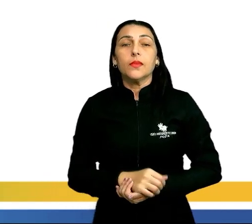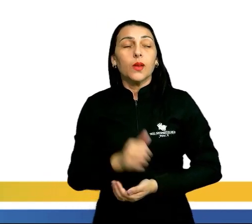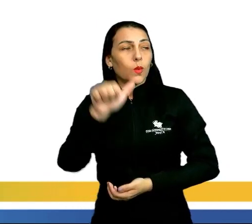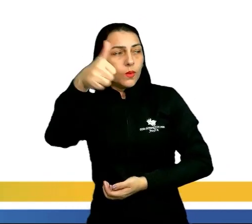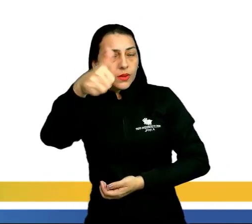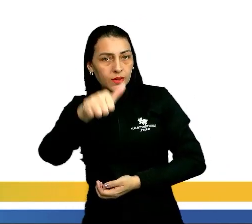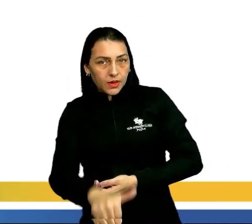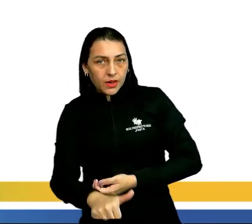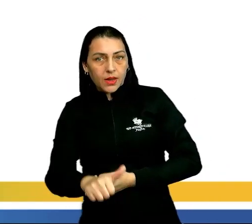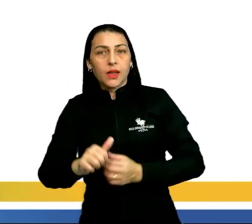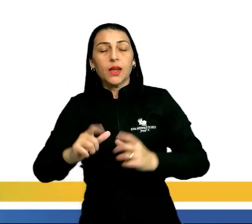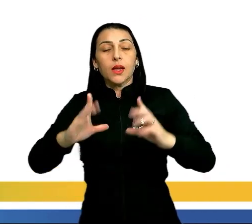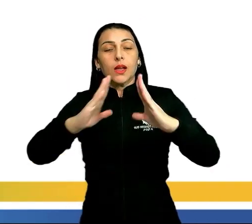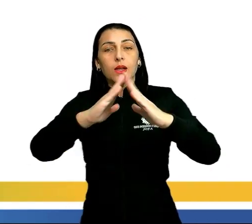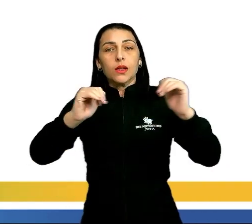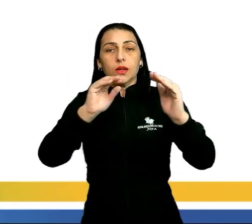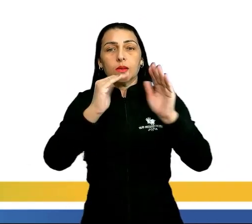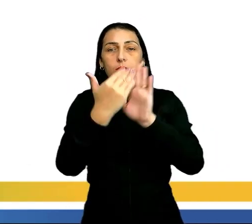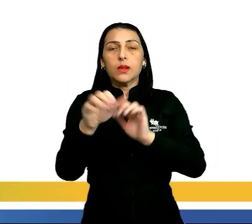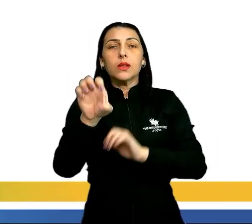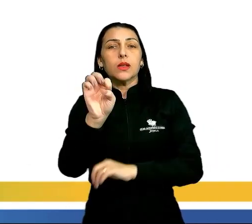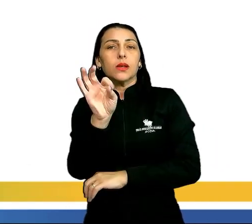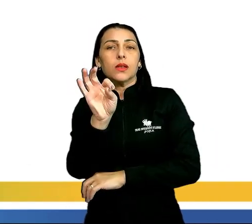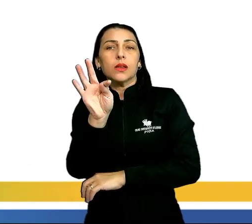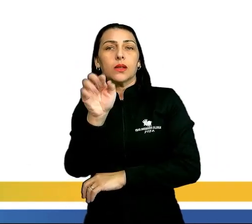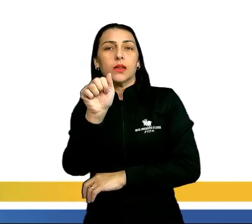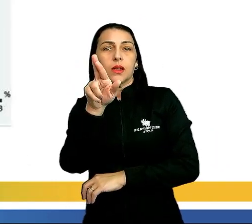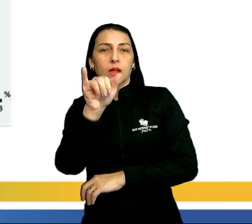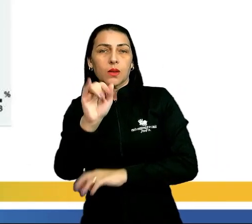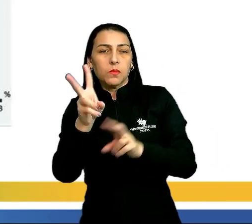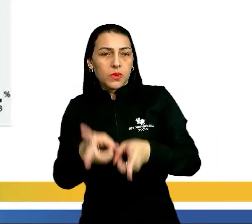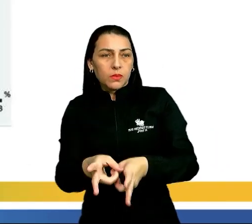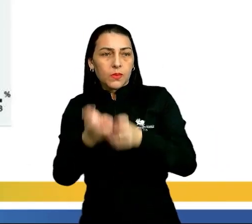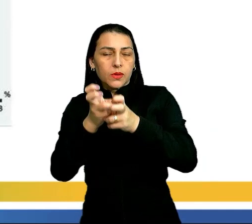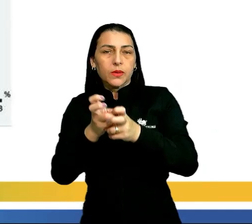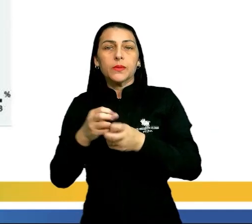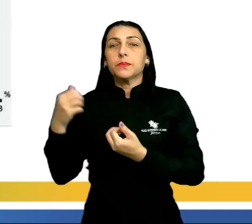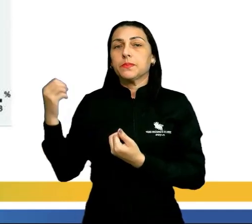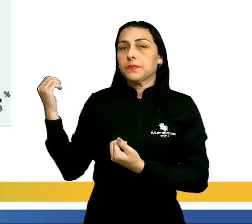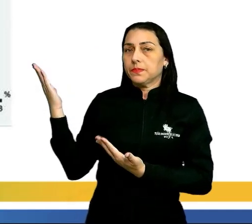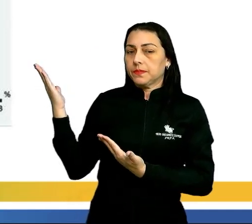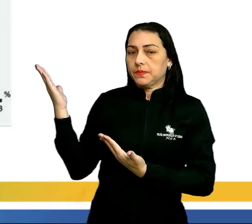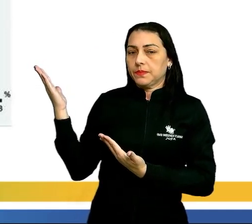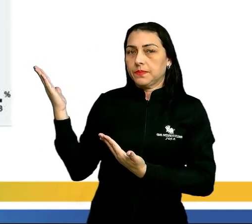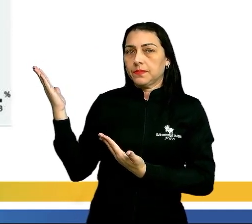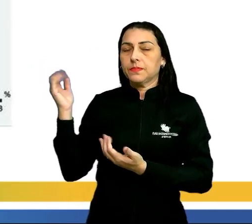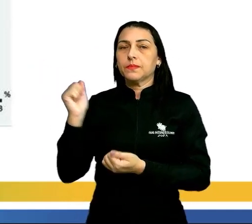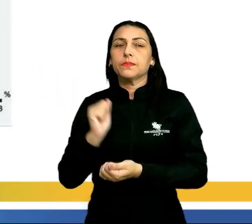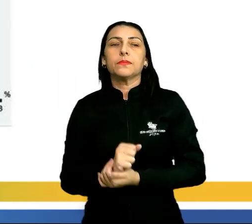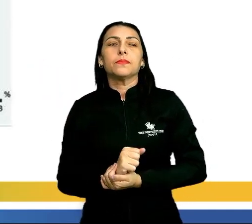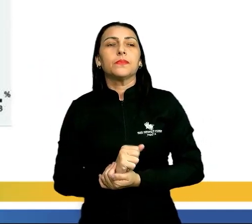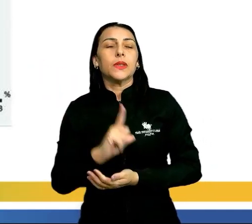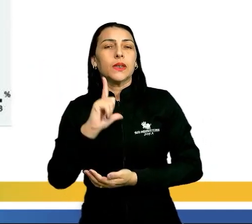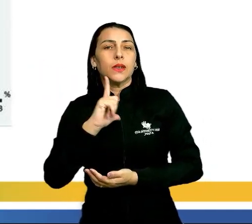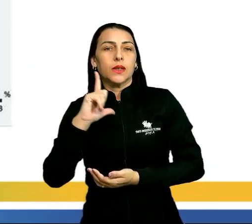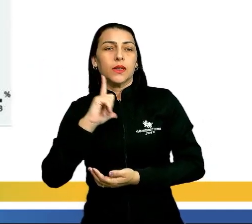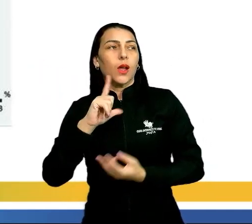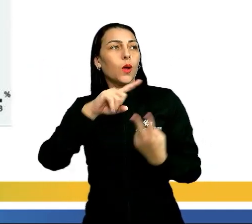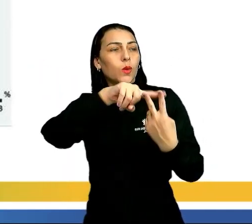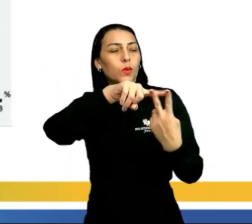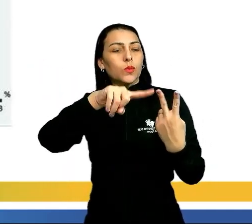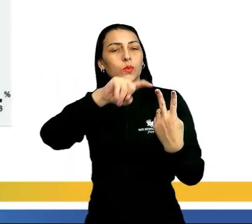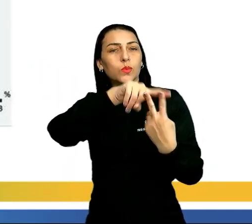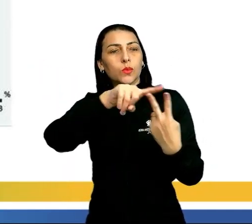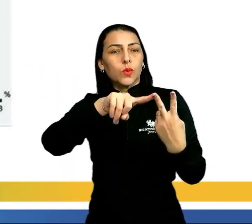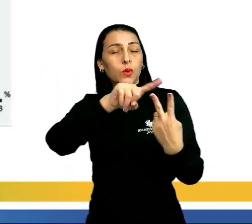uma análise de pirâmide etária que vocês podem estar observando. Olha que interessante. Aqui nós vamos ter dois